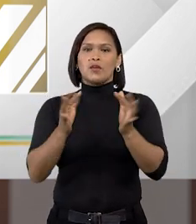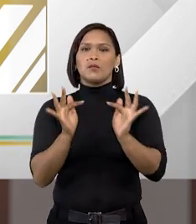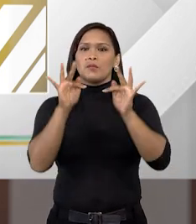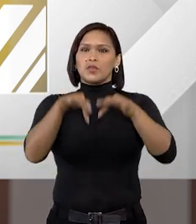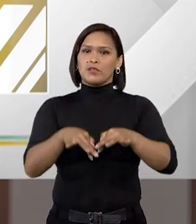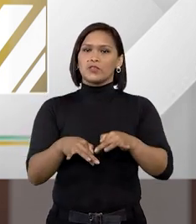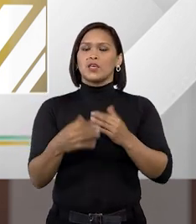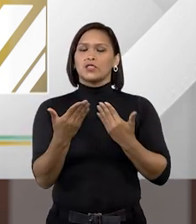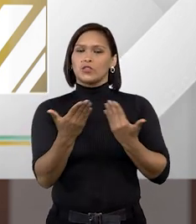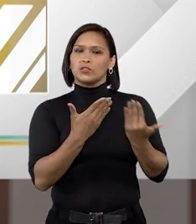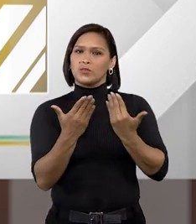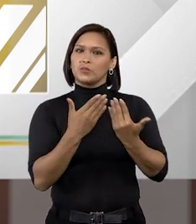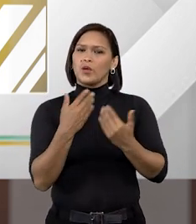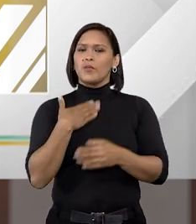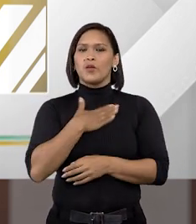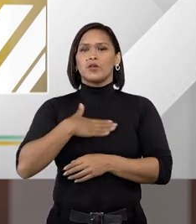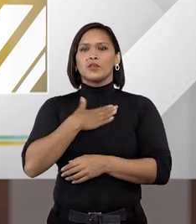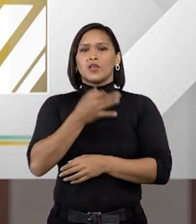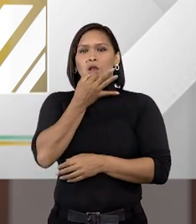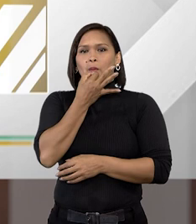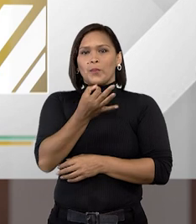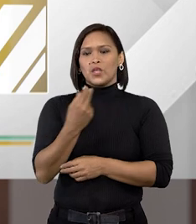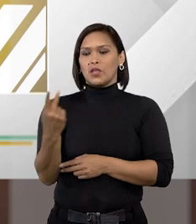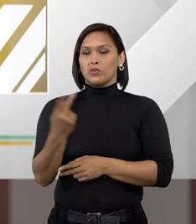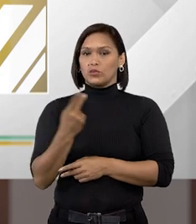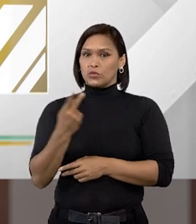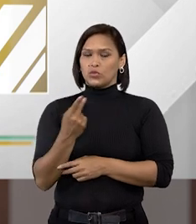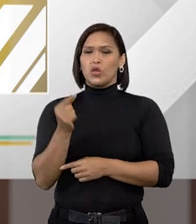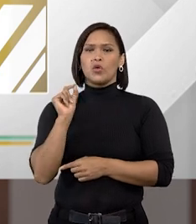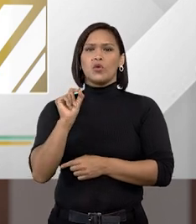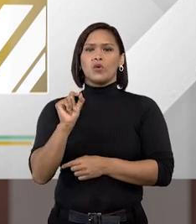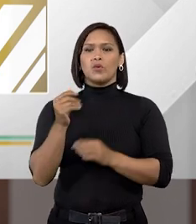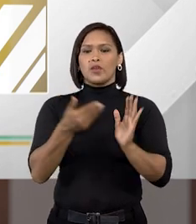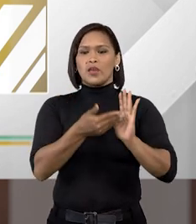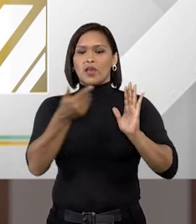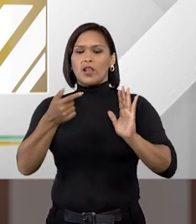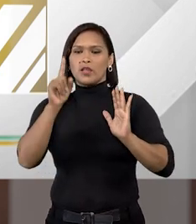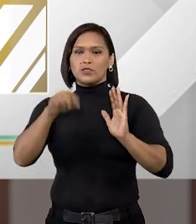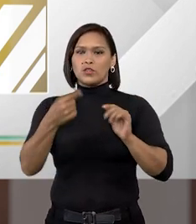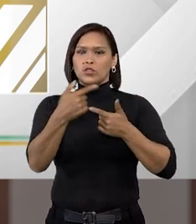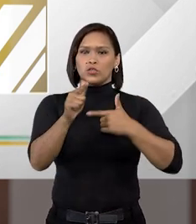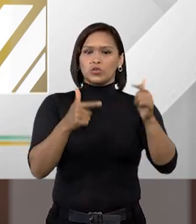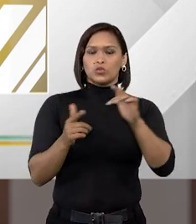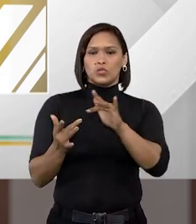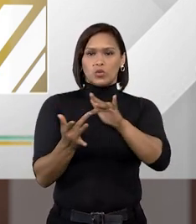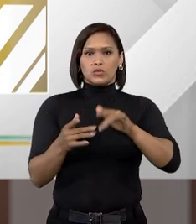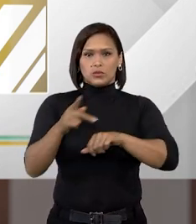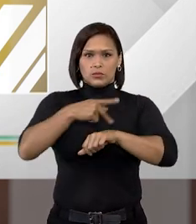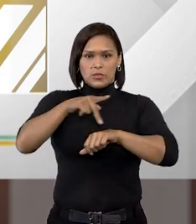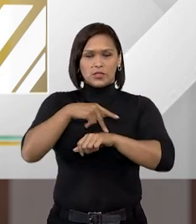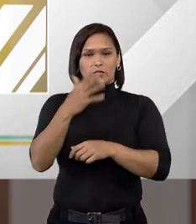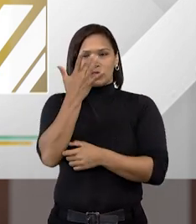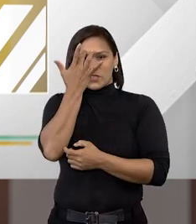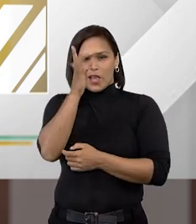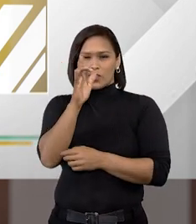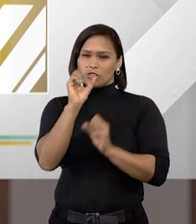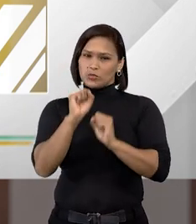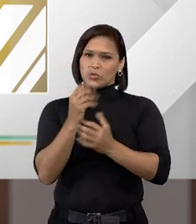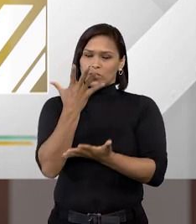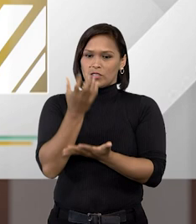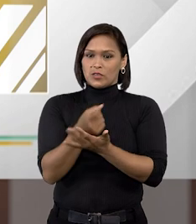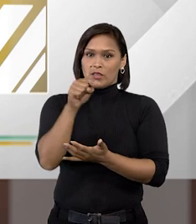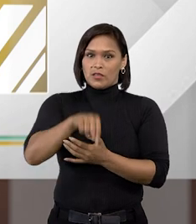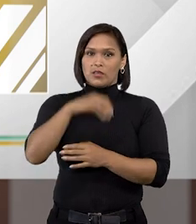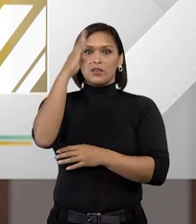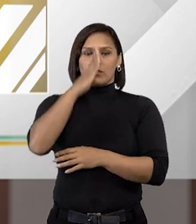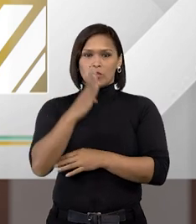finalizarmos nosso bate-papo eu gostaria de saber a opinião de vocês dois o que lá de fora dos outros países vocês acham que poderia ser adotado